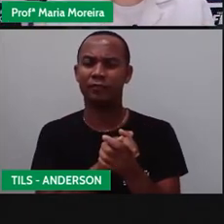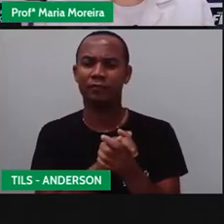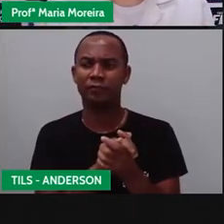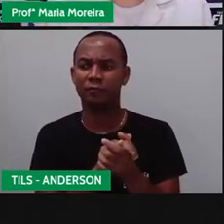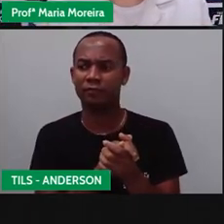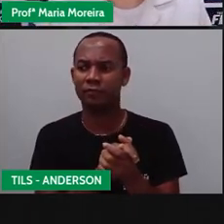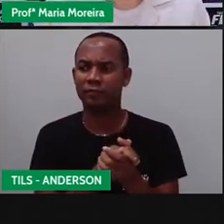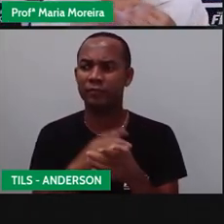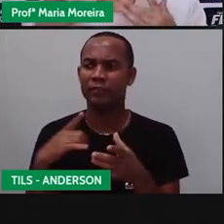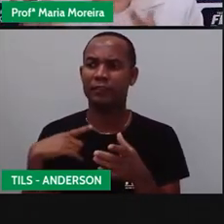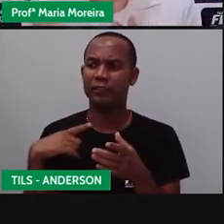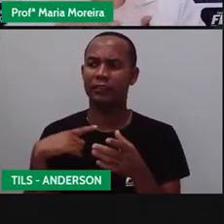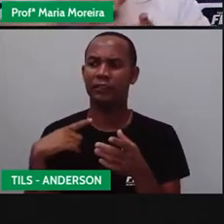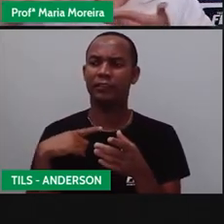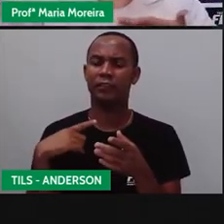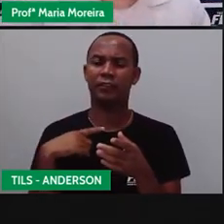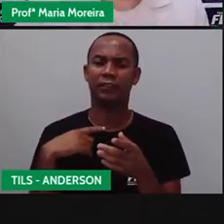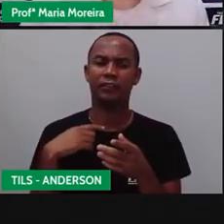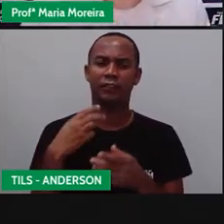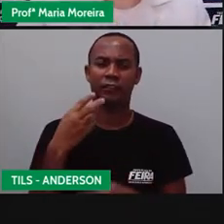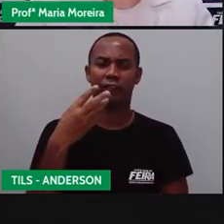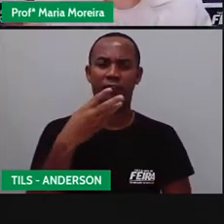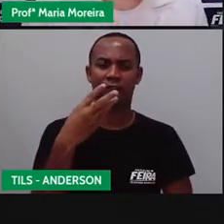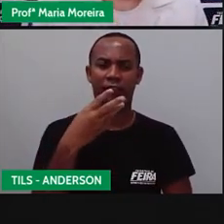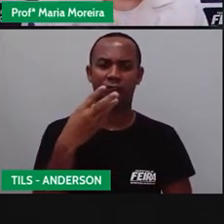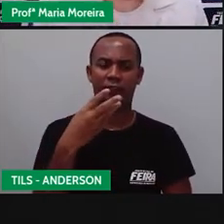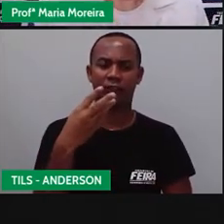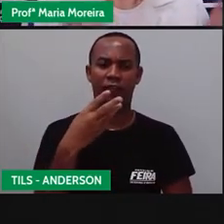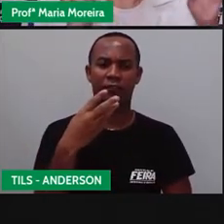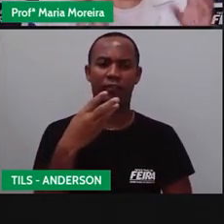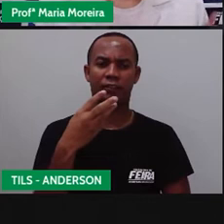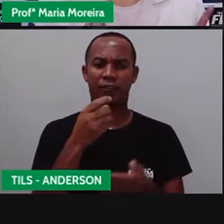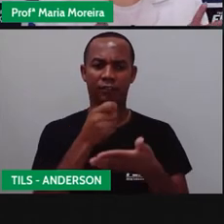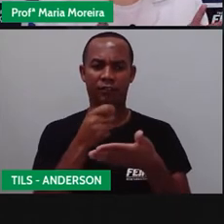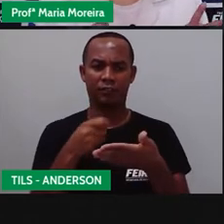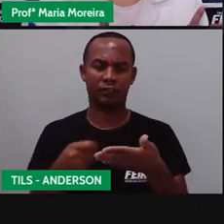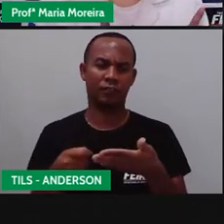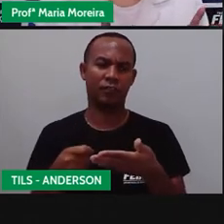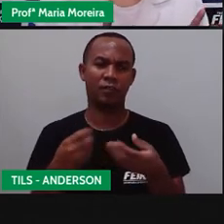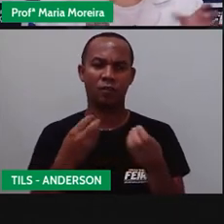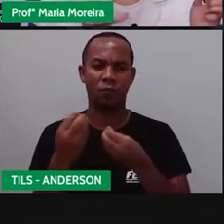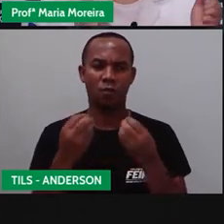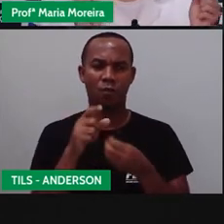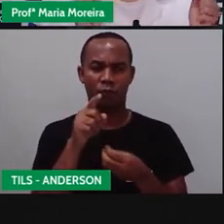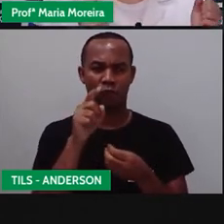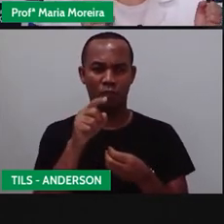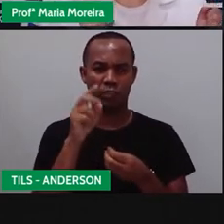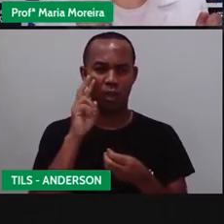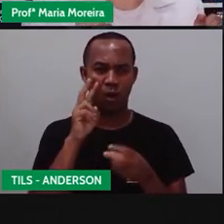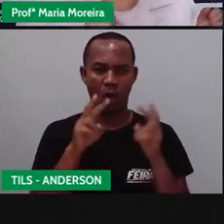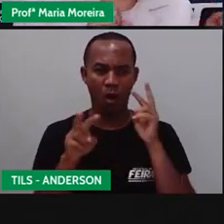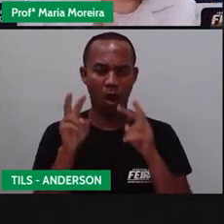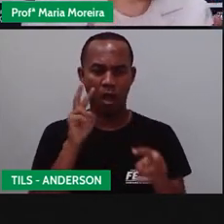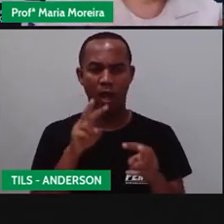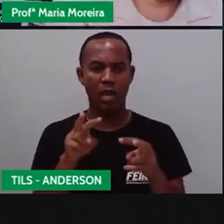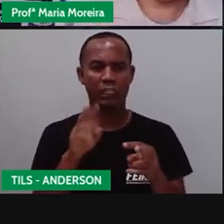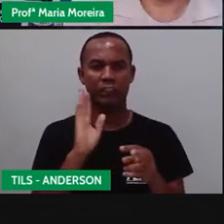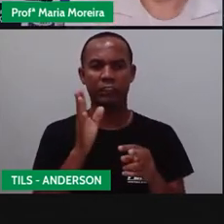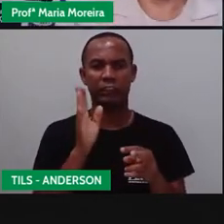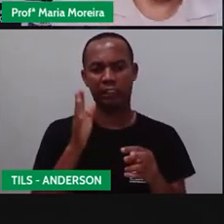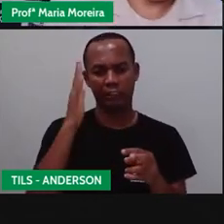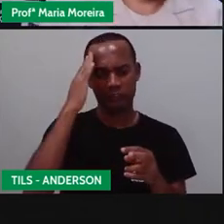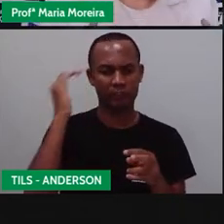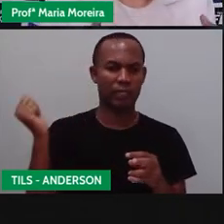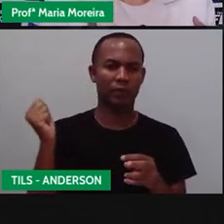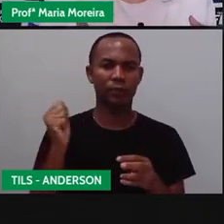imagens, na verdade, que não tem nada tecnicamente escrito. São imagens que você vai olhar e automaticamente você já sabe, né?